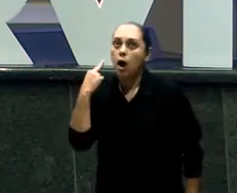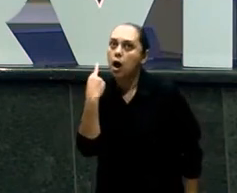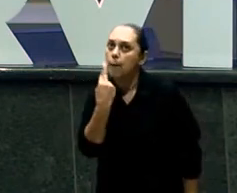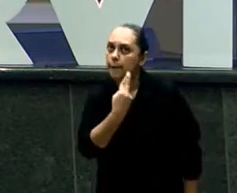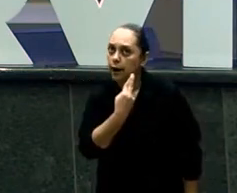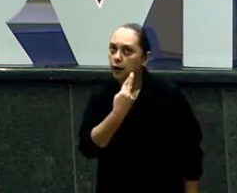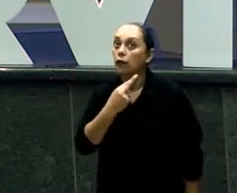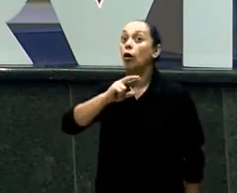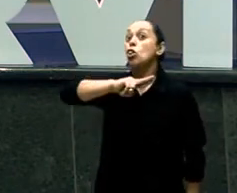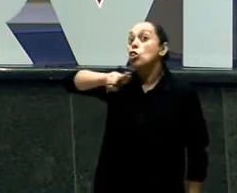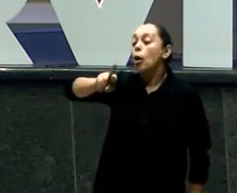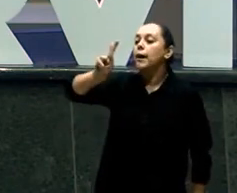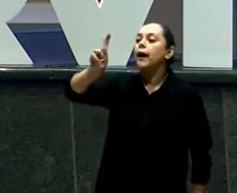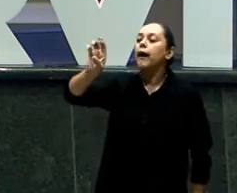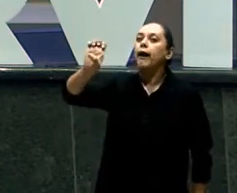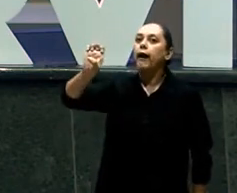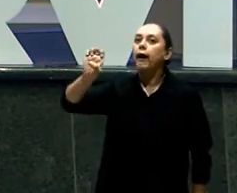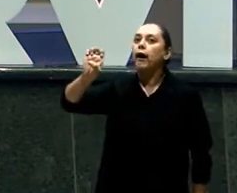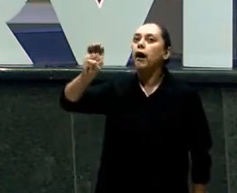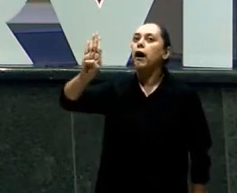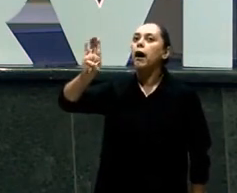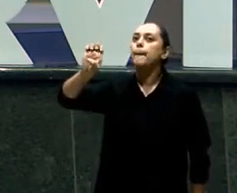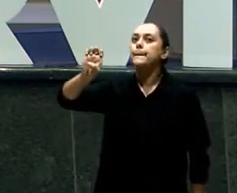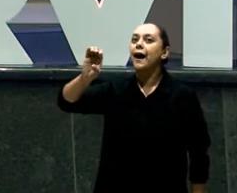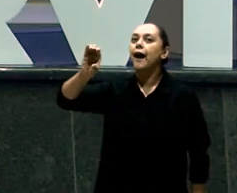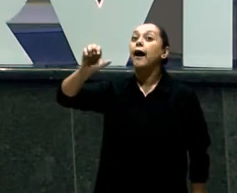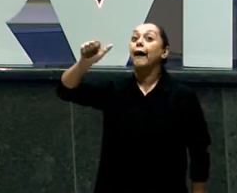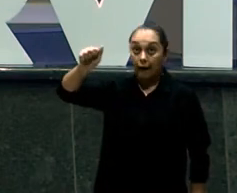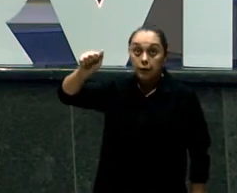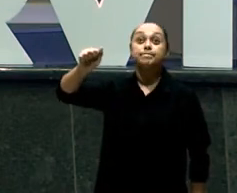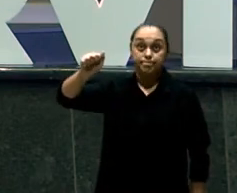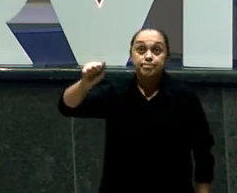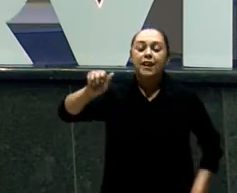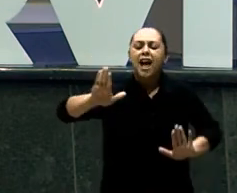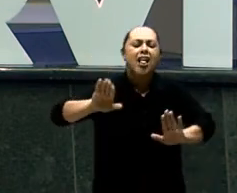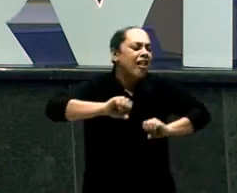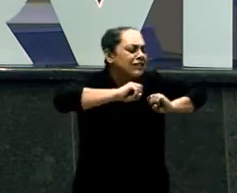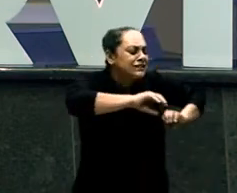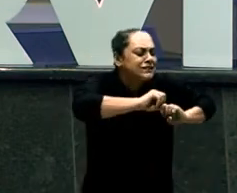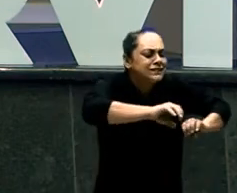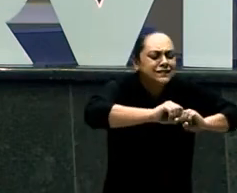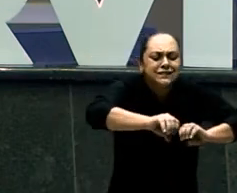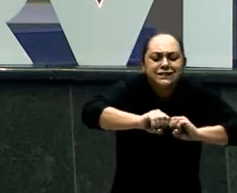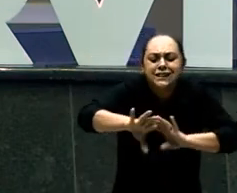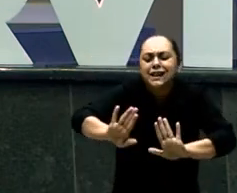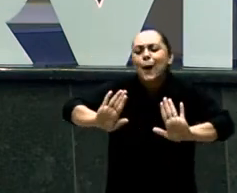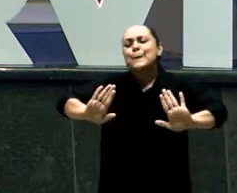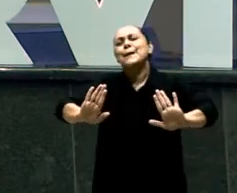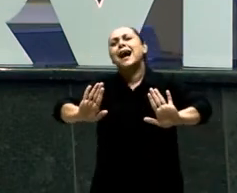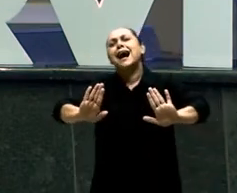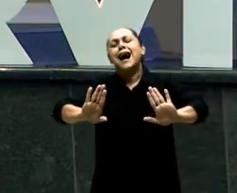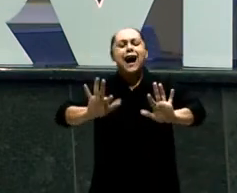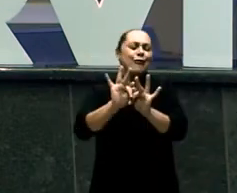focassem A visão deles Fosse tão Medíocre Tão pequena Fosse Uma visão Tão interna Que eles